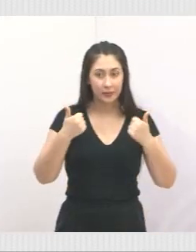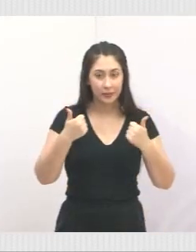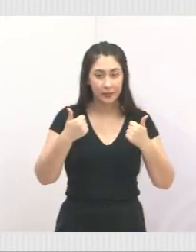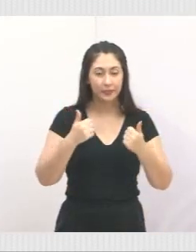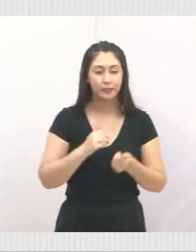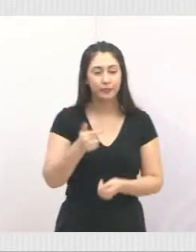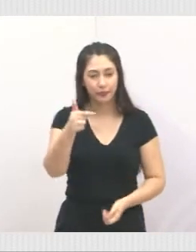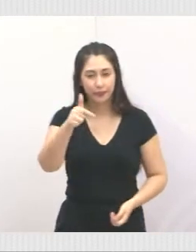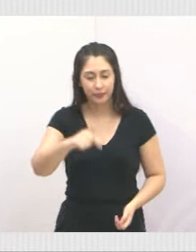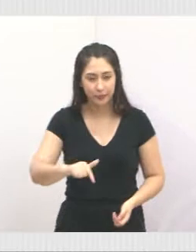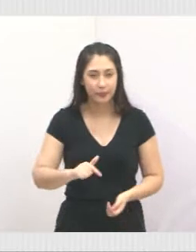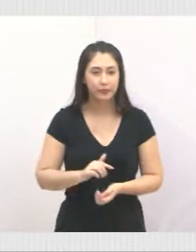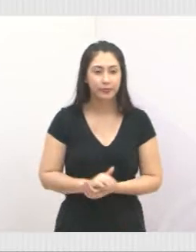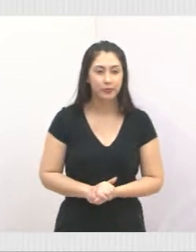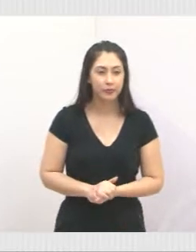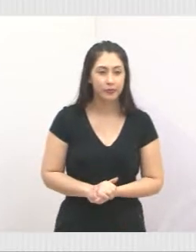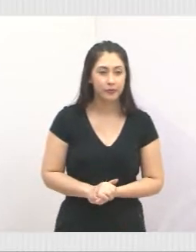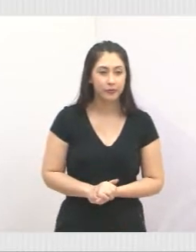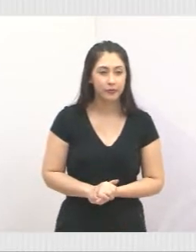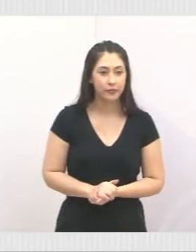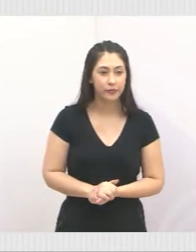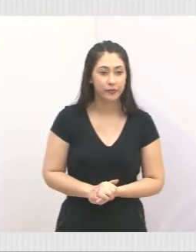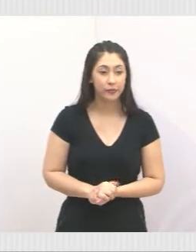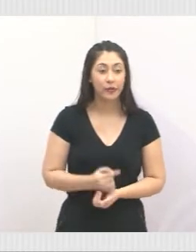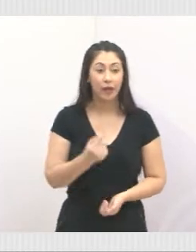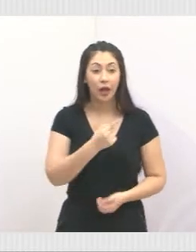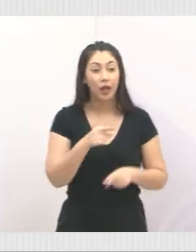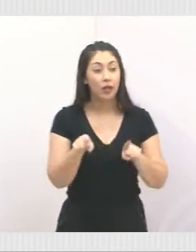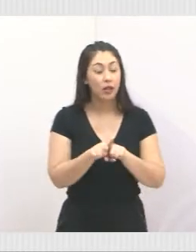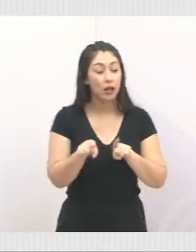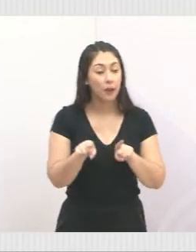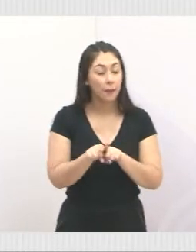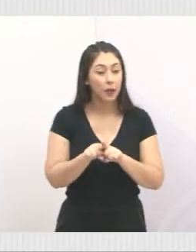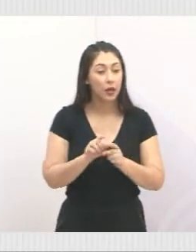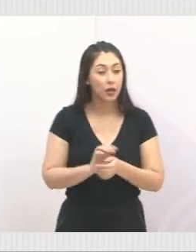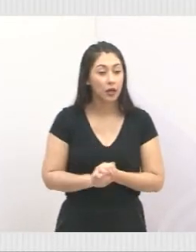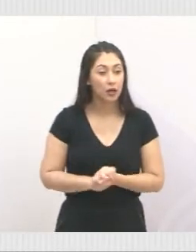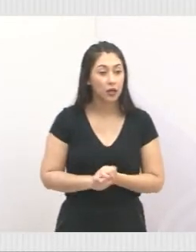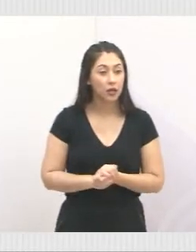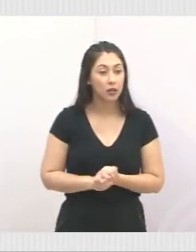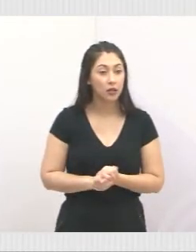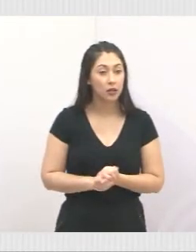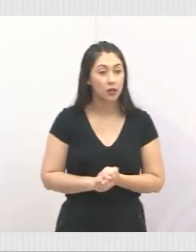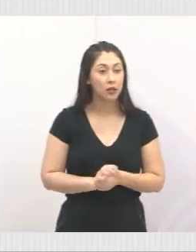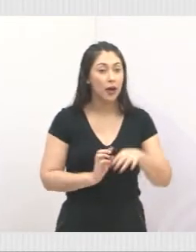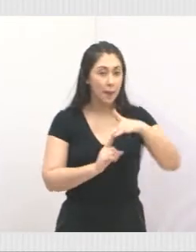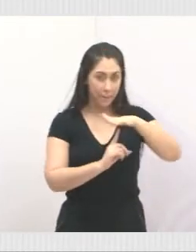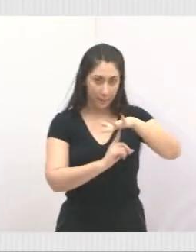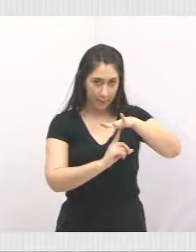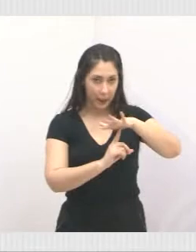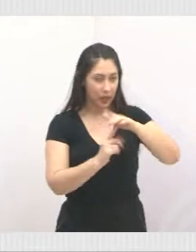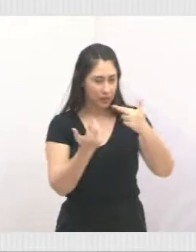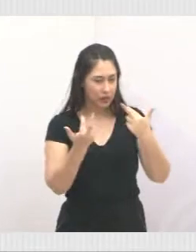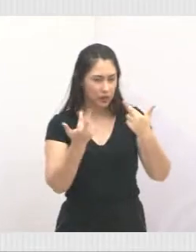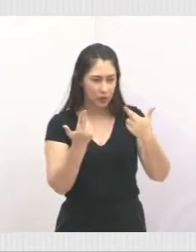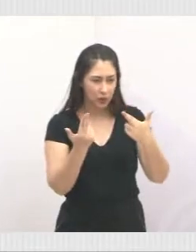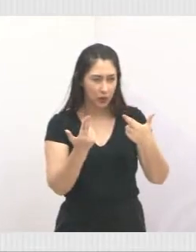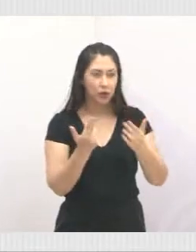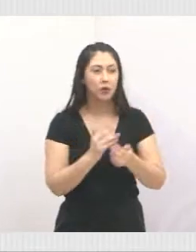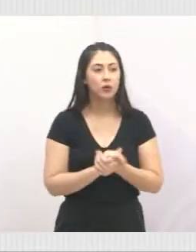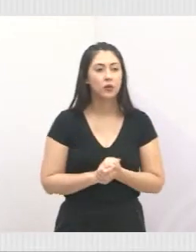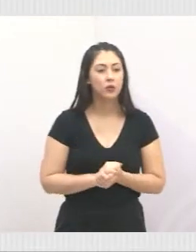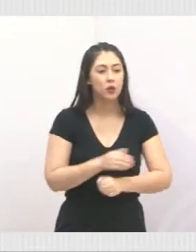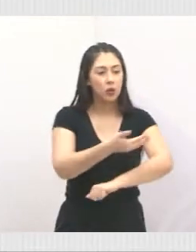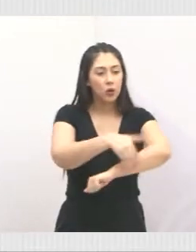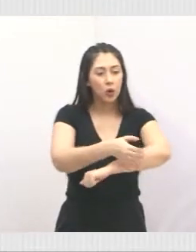Pode ir para o próximo? Ali também. É a mesma praça, só que pegamos a outra